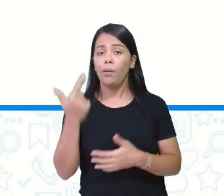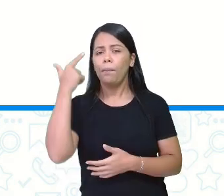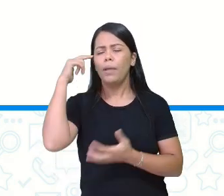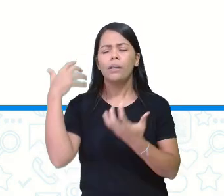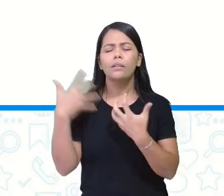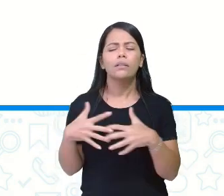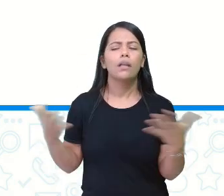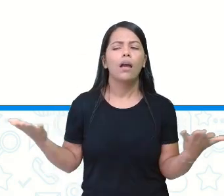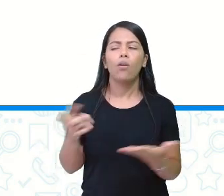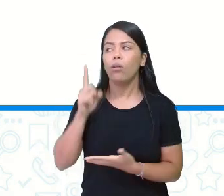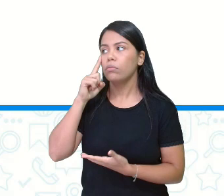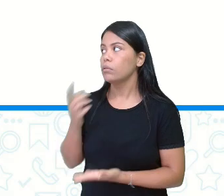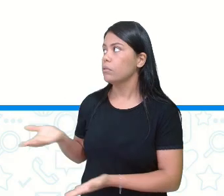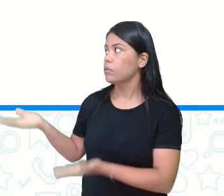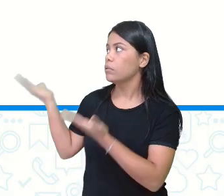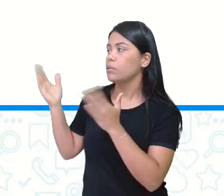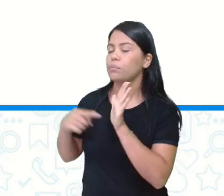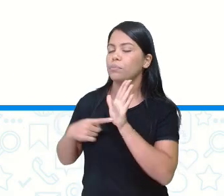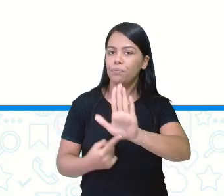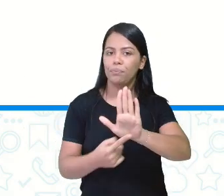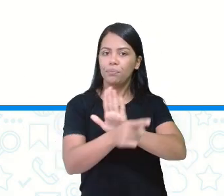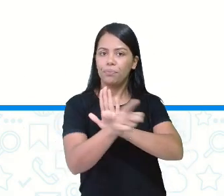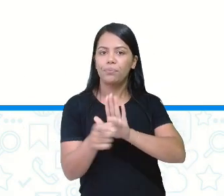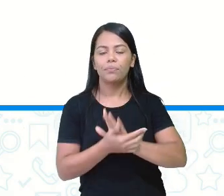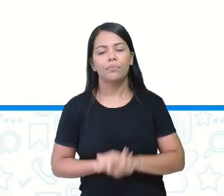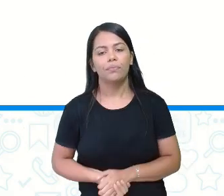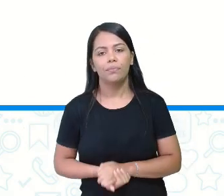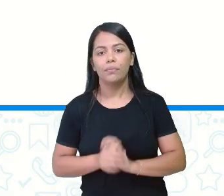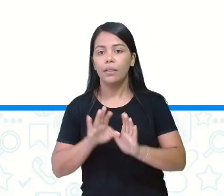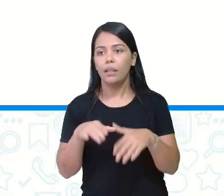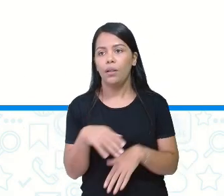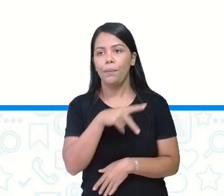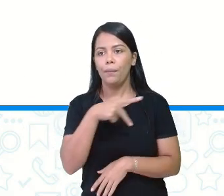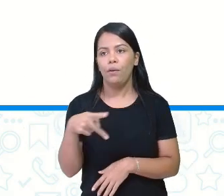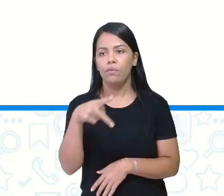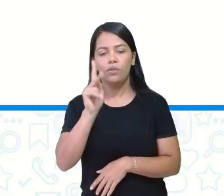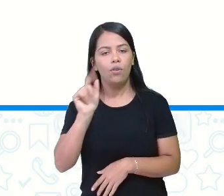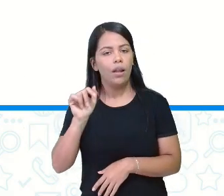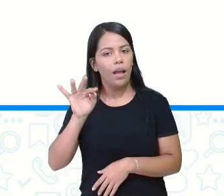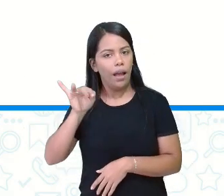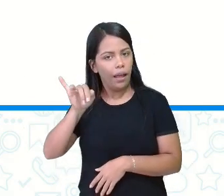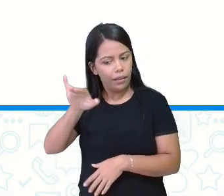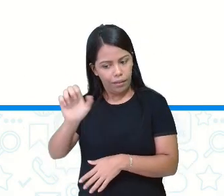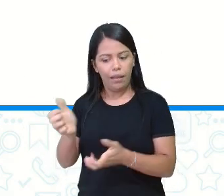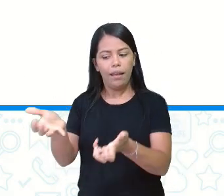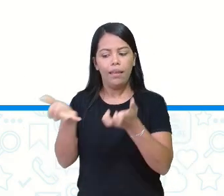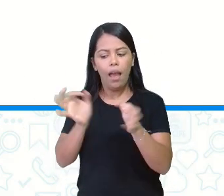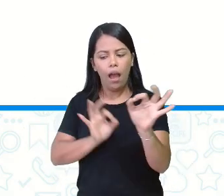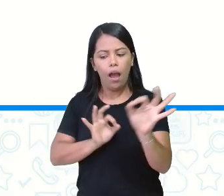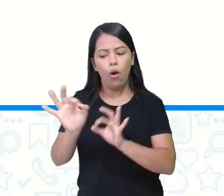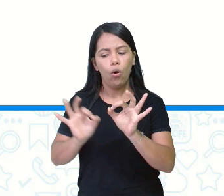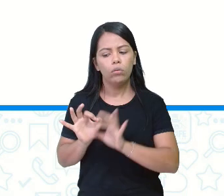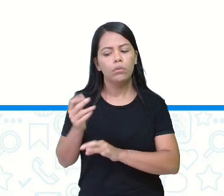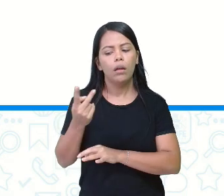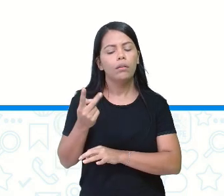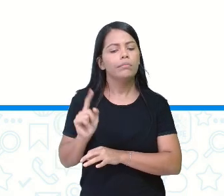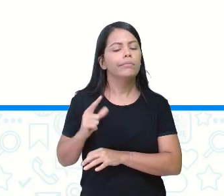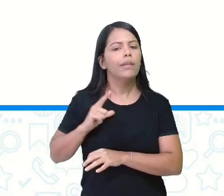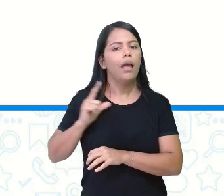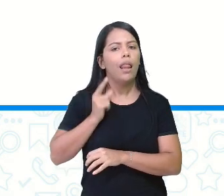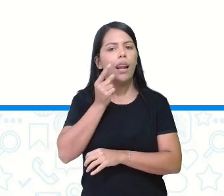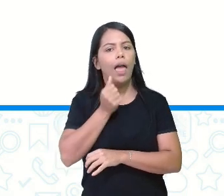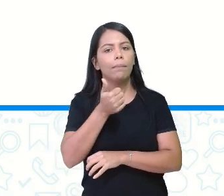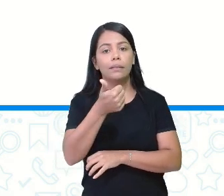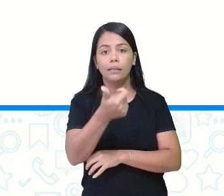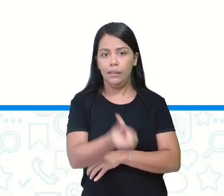probleminha que eu trouxe para vocês. Professora Cátia quer organizar seus 16 lápis